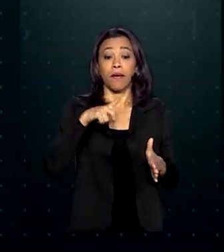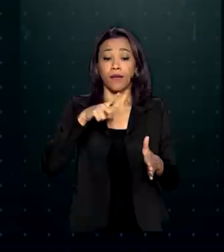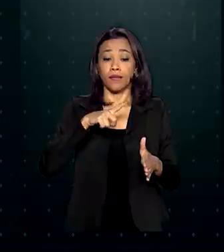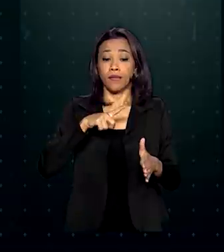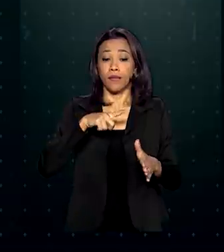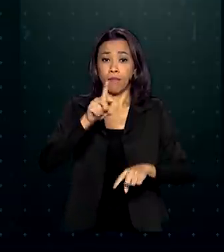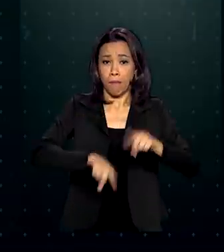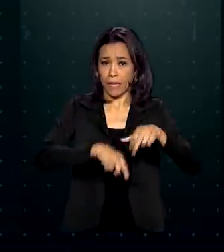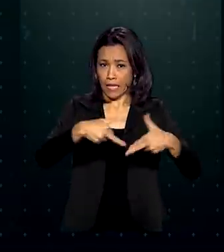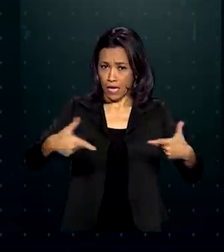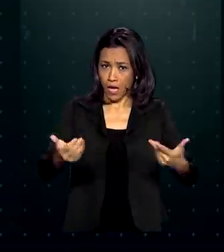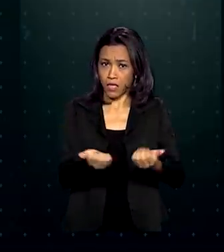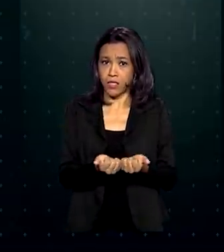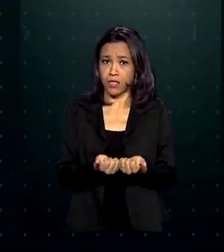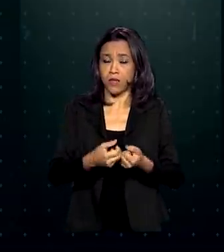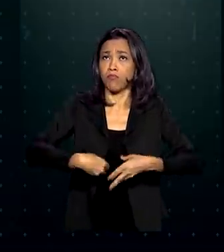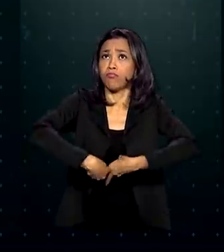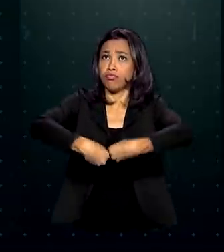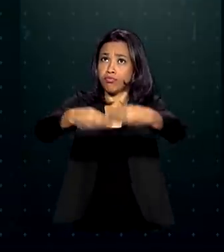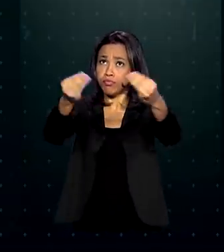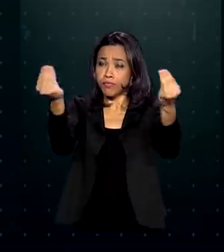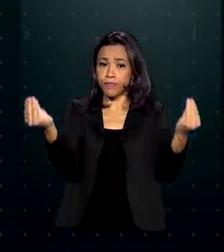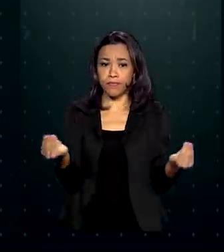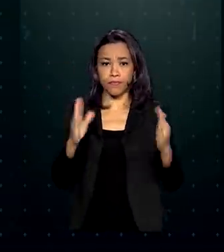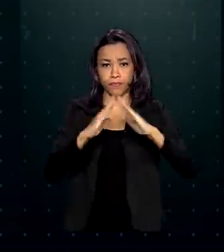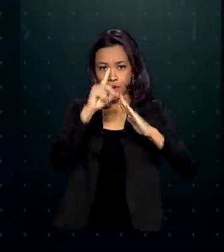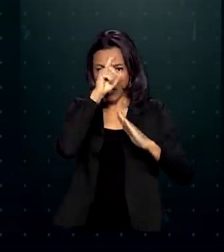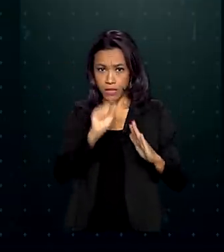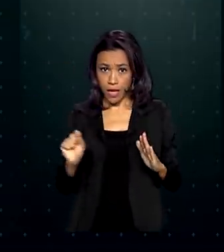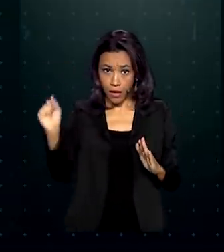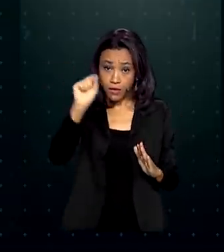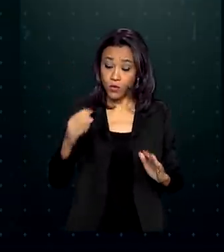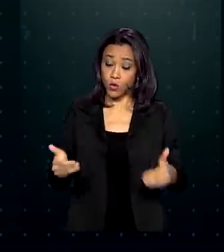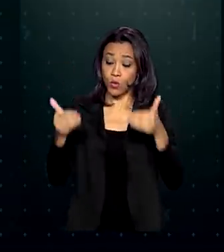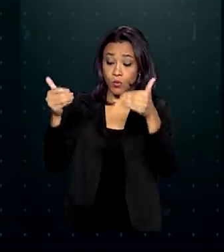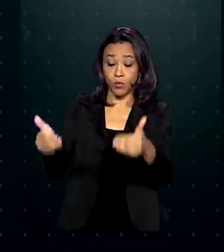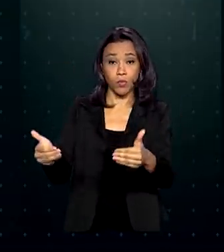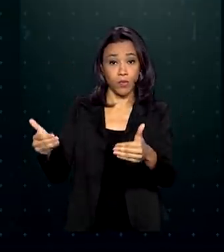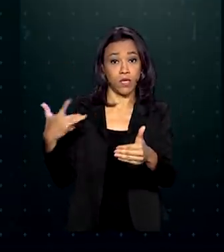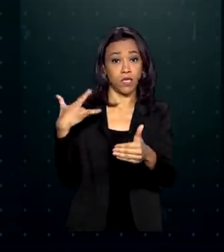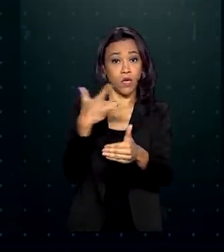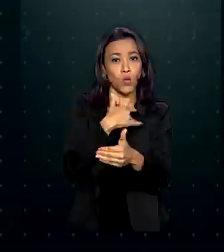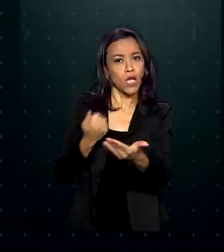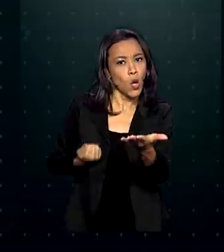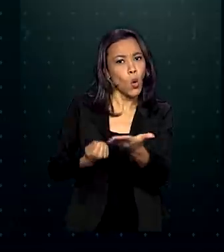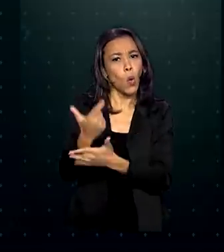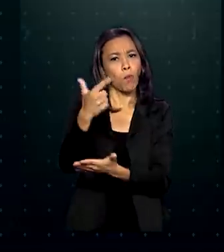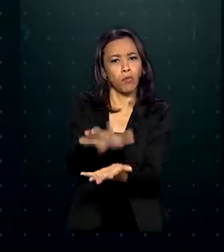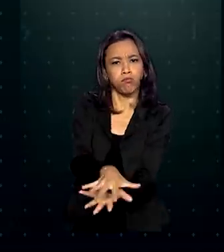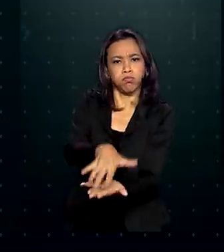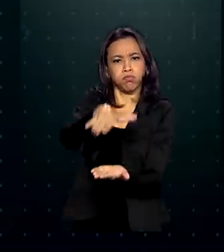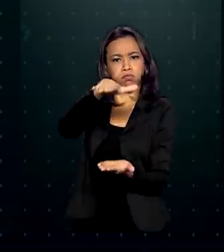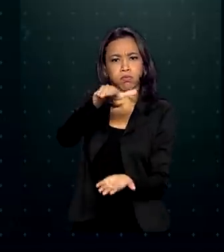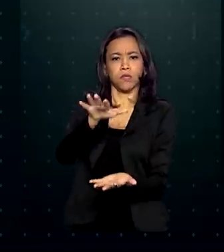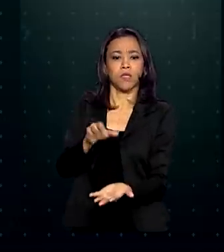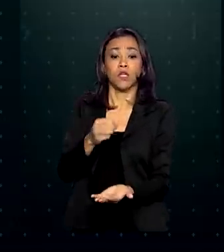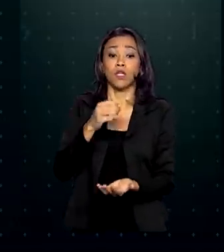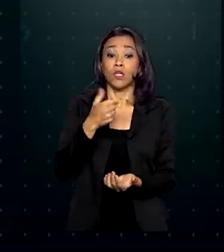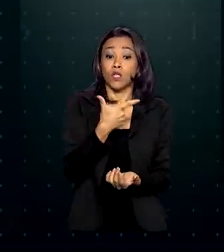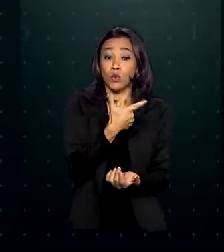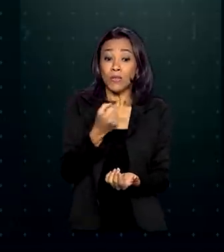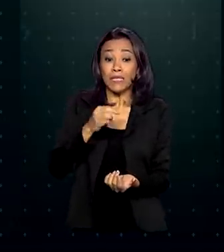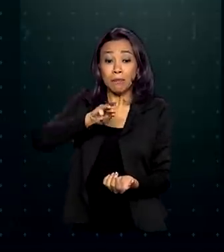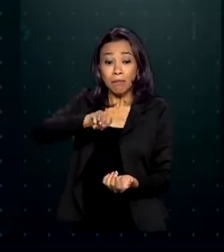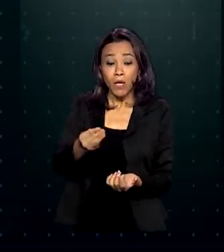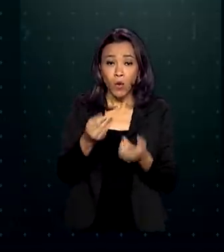de proteção individual, o Ministério da Saúde está fazendo novas aquisições. Mais 200 milhões de